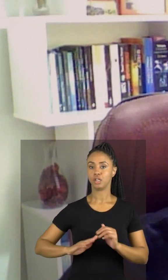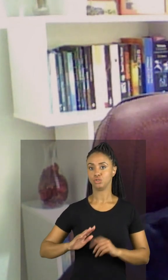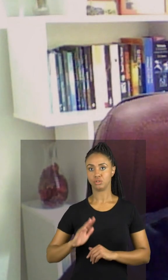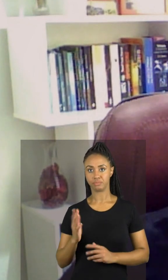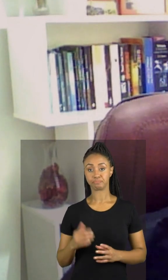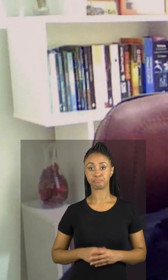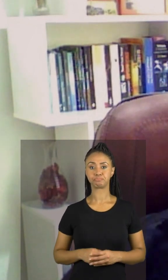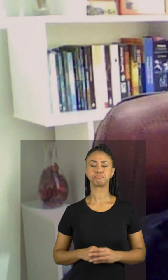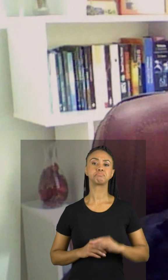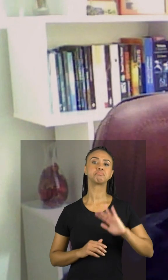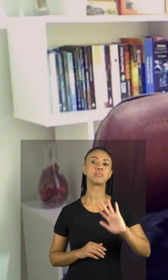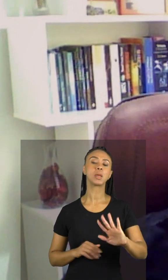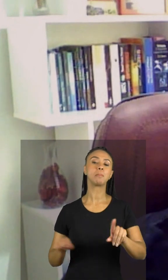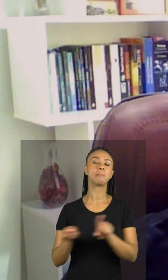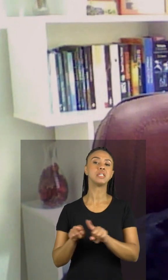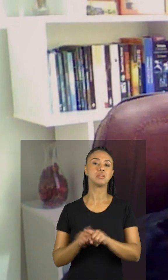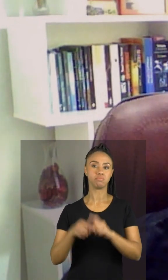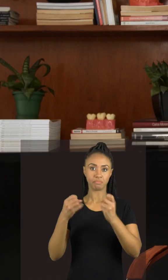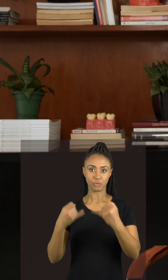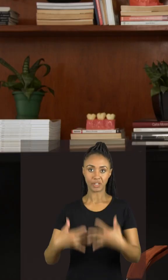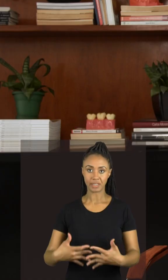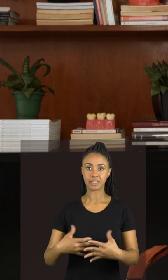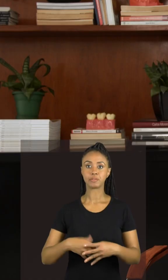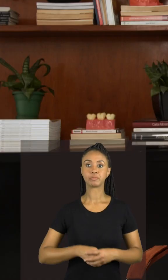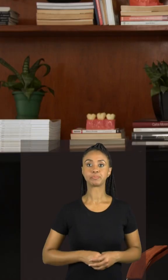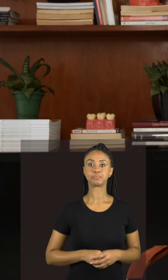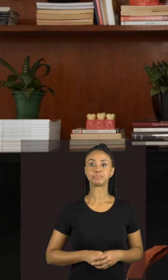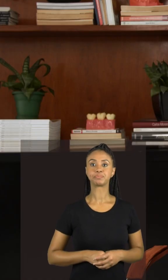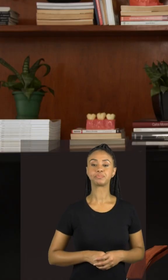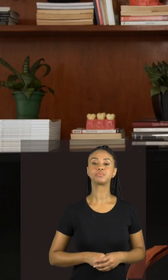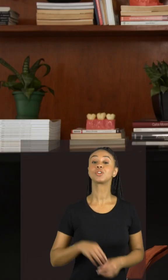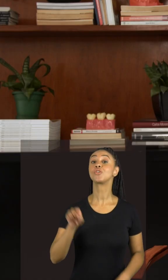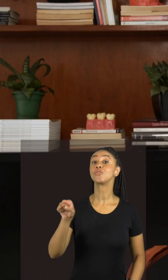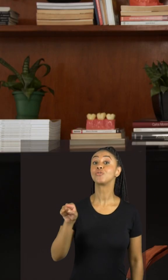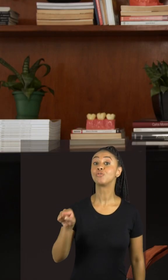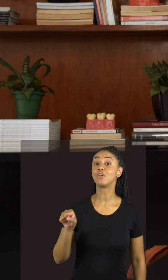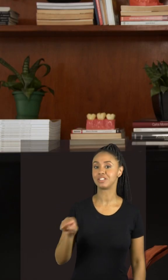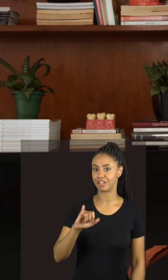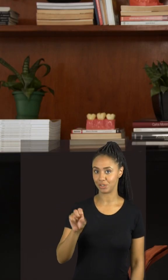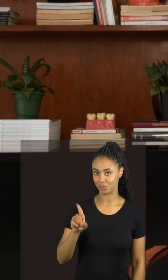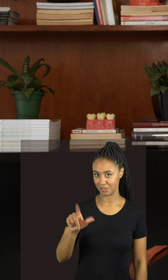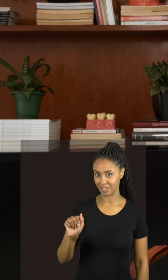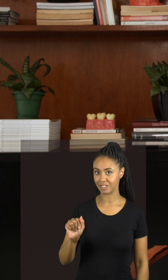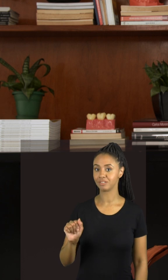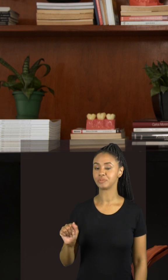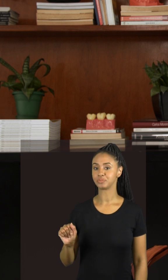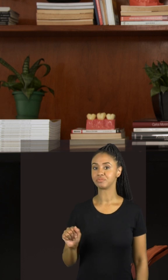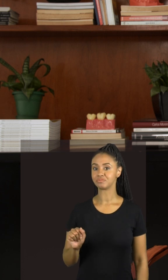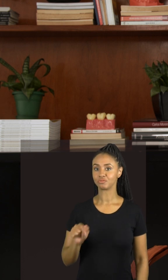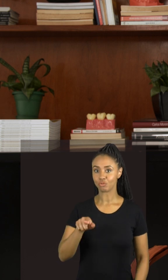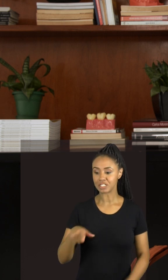sono. E antes de entrar nesse tema, eu gostaria particularmente de saber de você, se você tem alguma